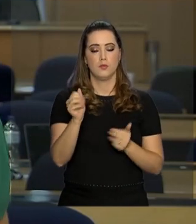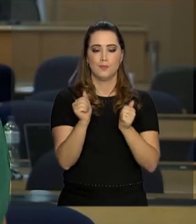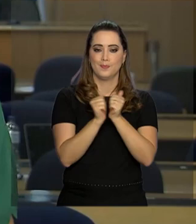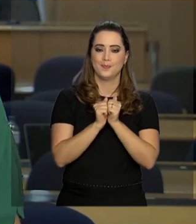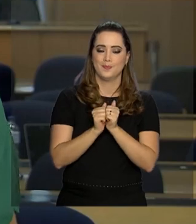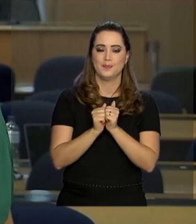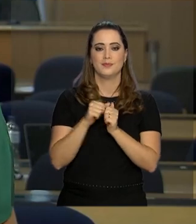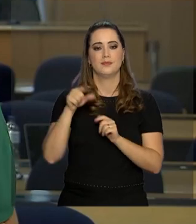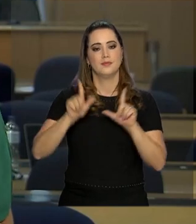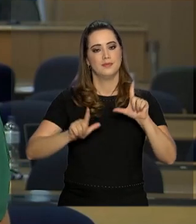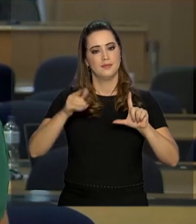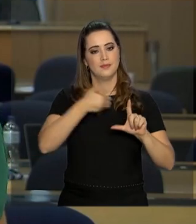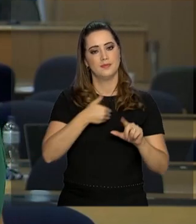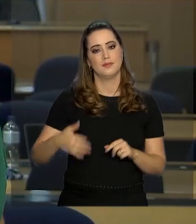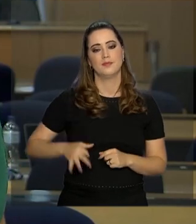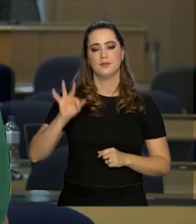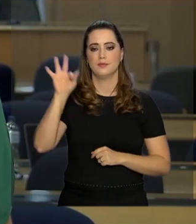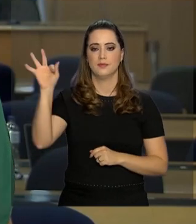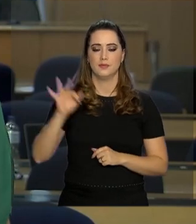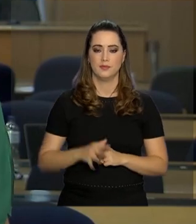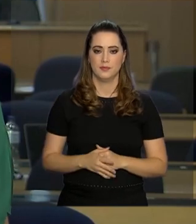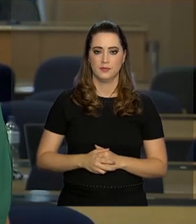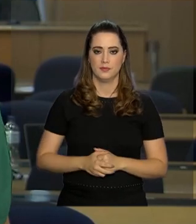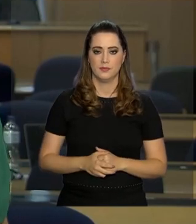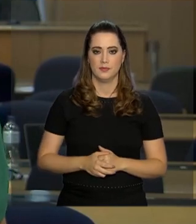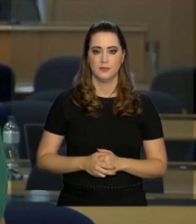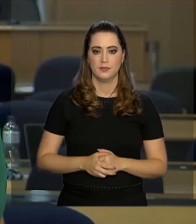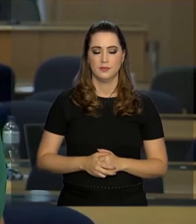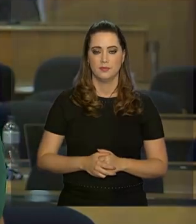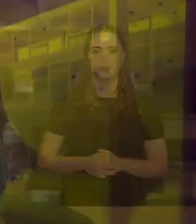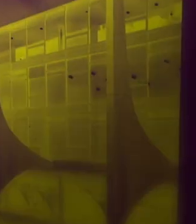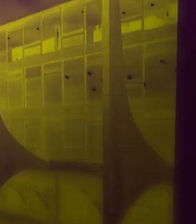continua com a gente na NBR e a TV do Governo Federal